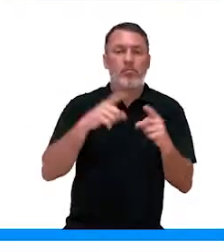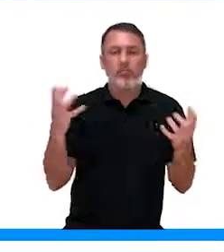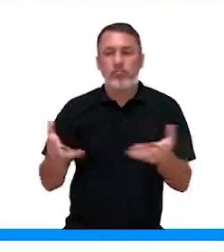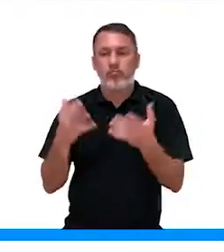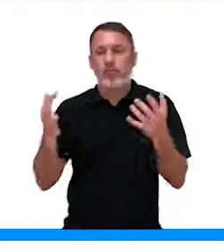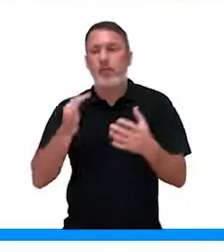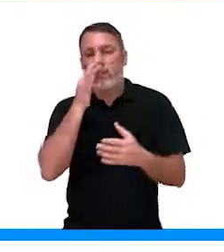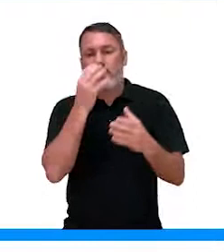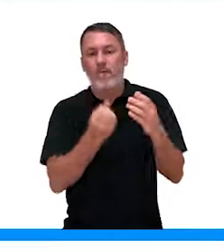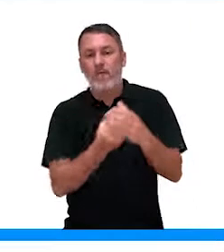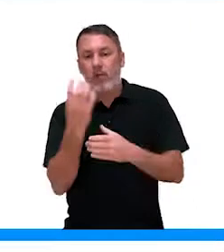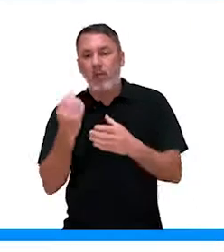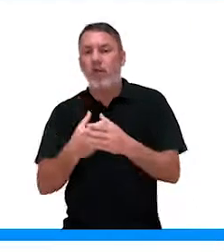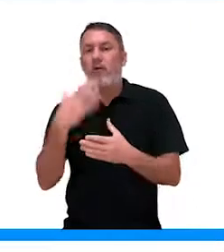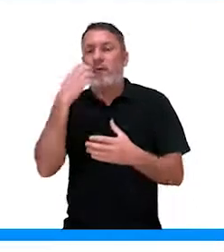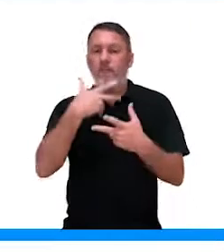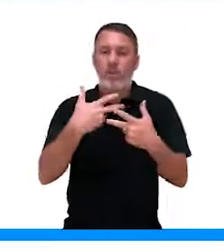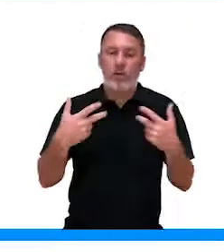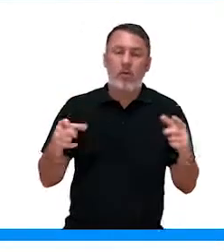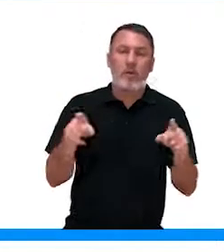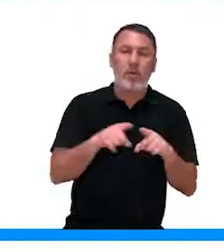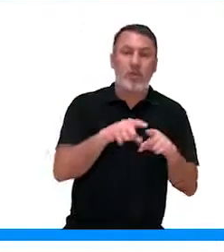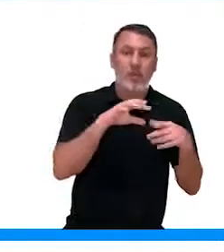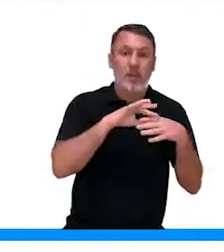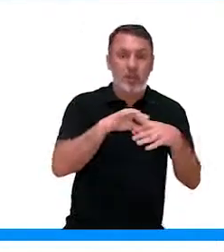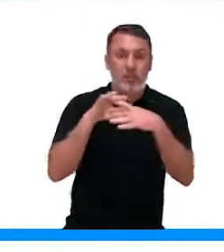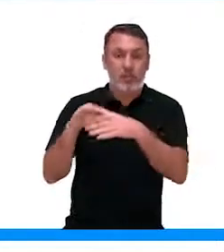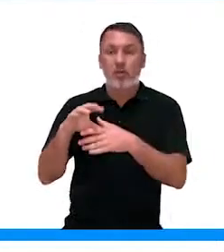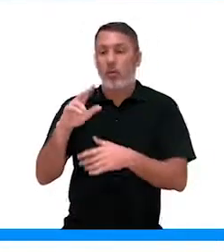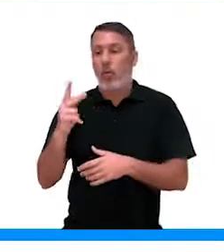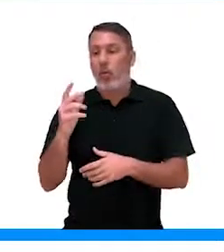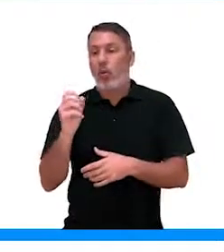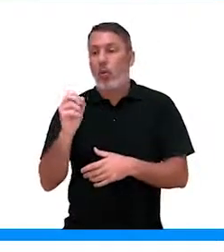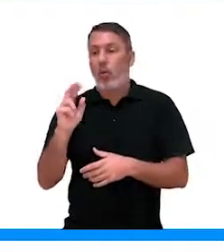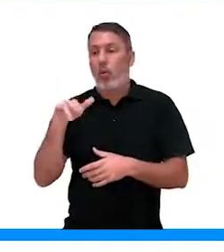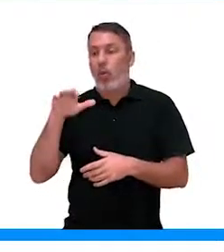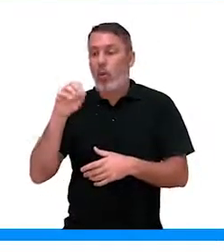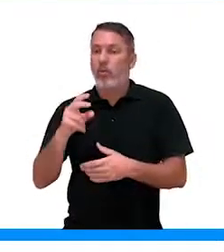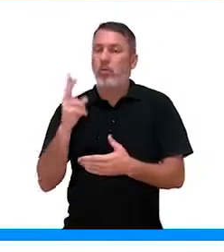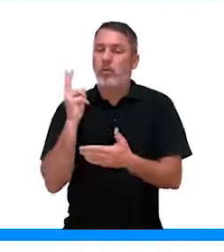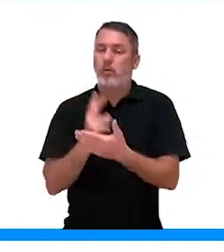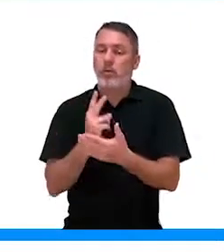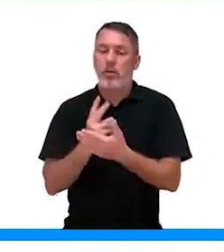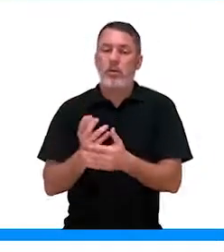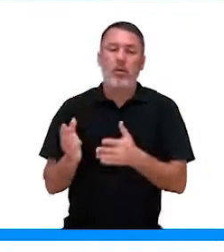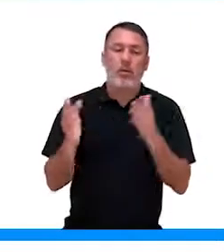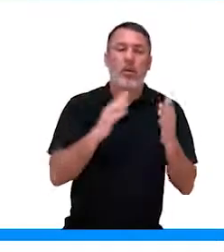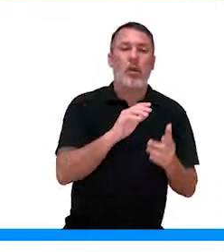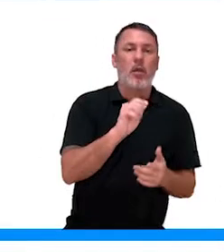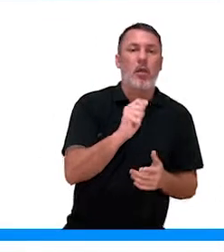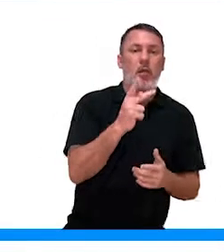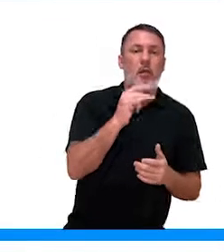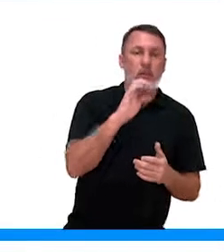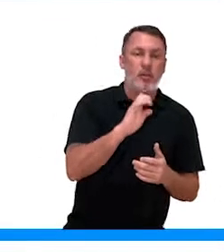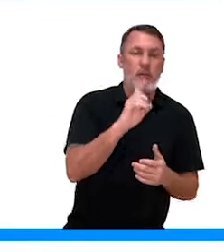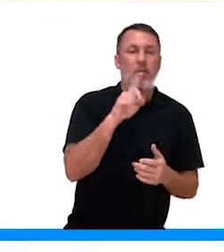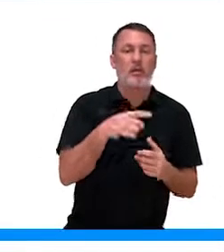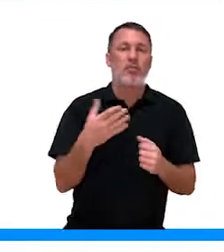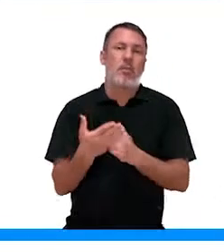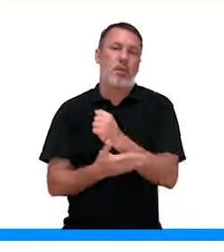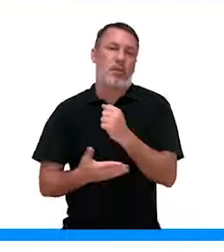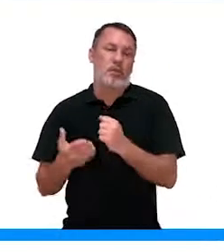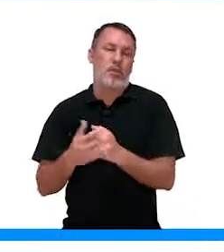estimulam a produção de flores e de frutos. E o transporte desse hormônio, ele sempre vai ser do ápice para